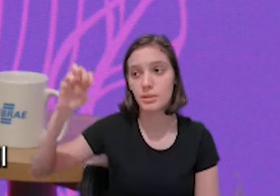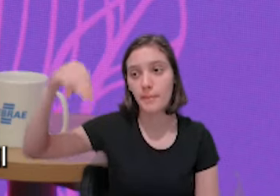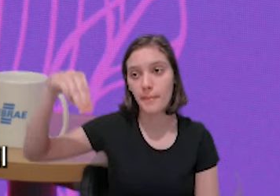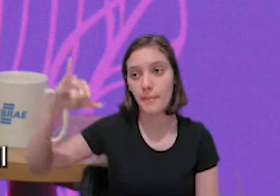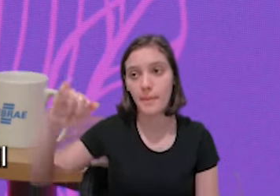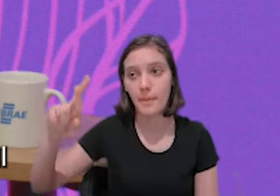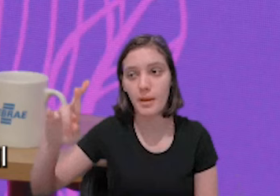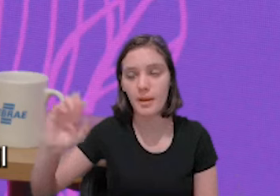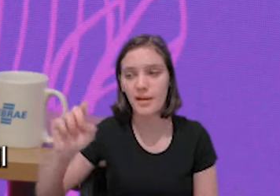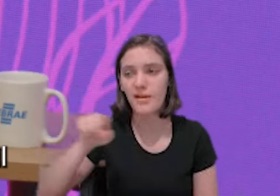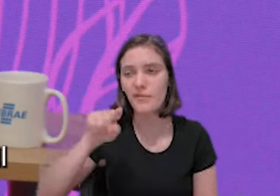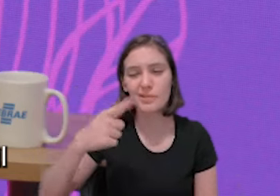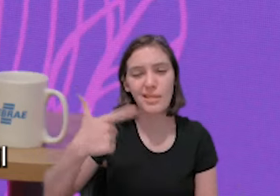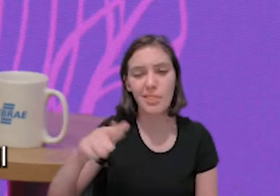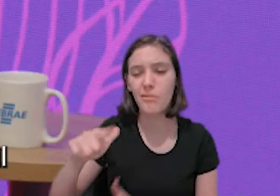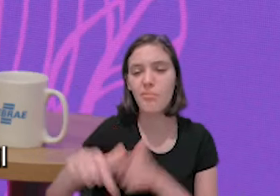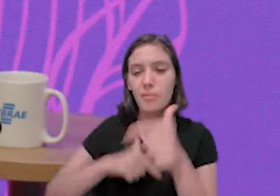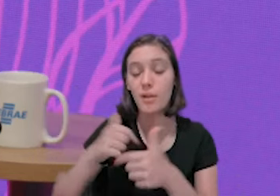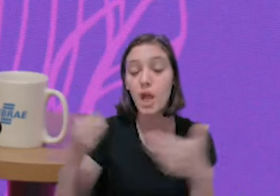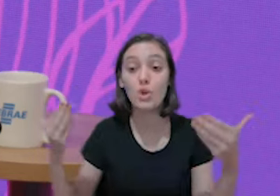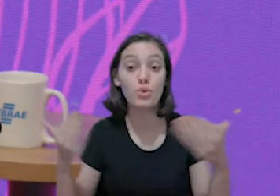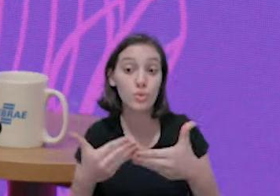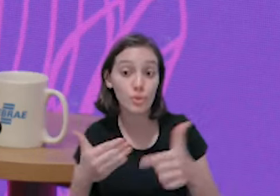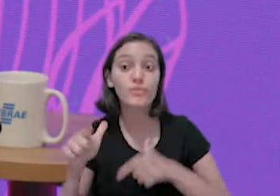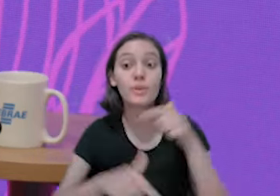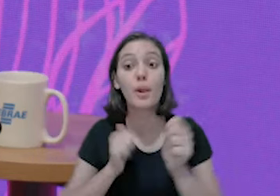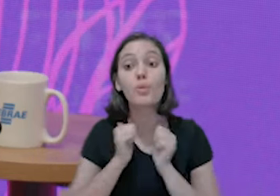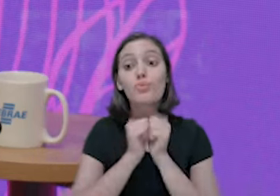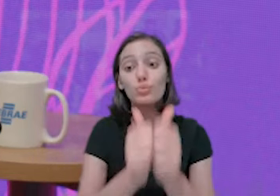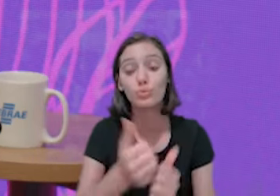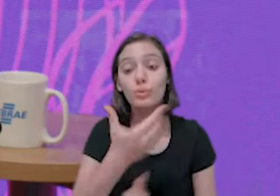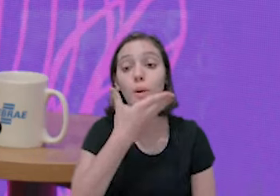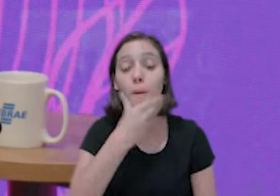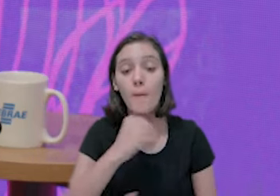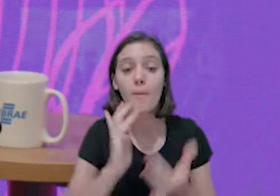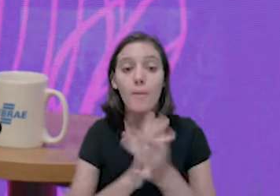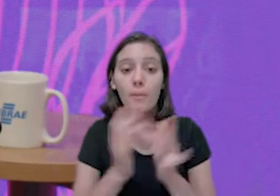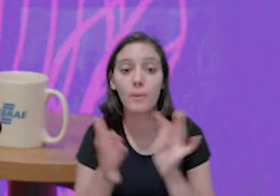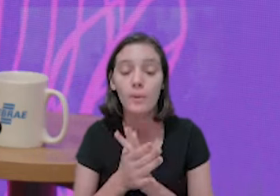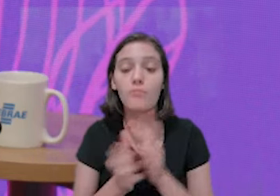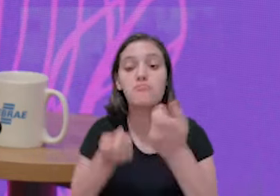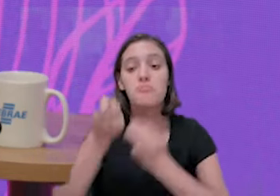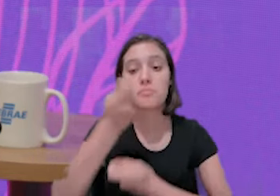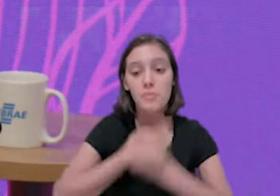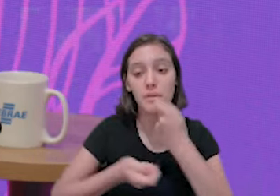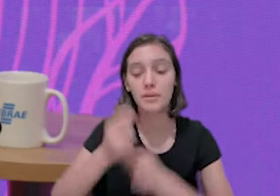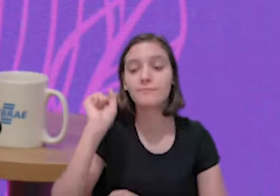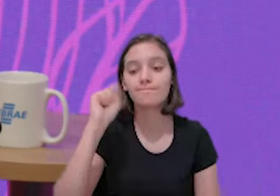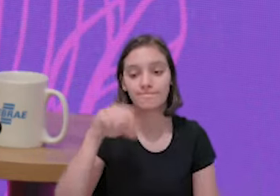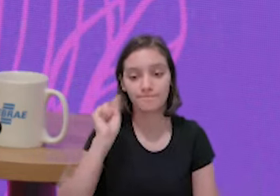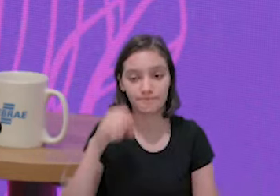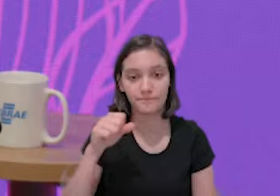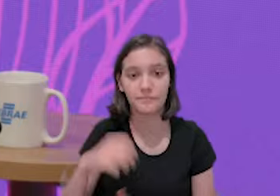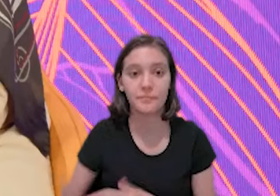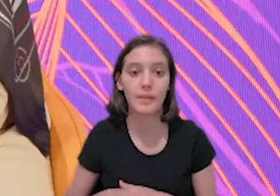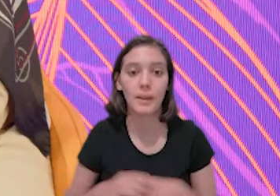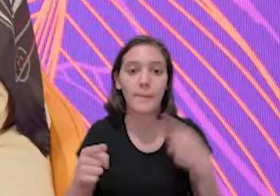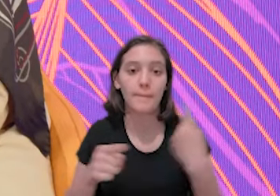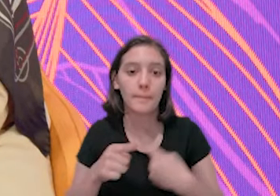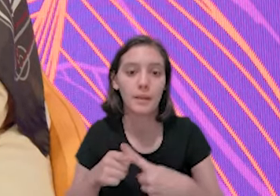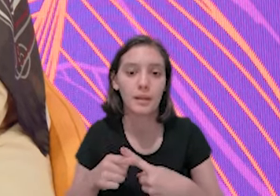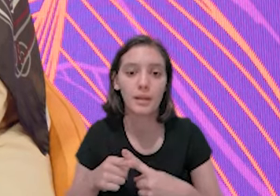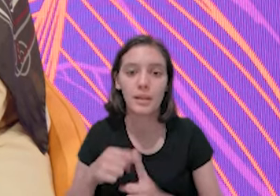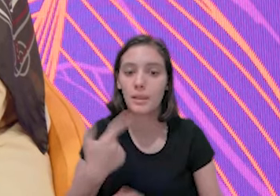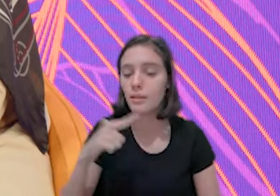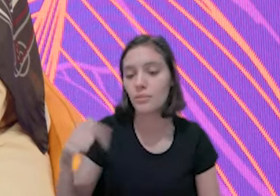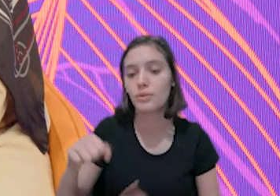trabalhava, e você vem para o Brasil, e hoje você trabalha junto com o marido no negócio de vocês. Sim,